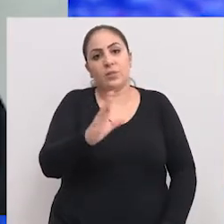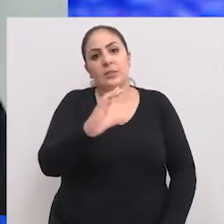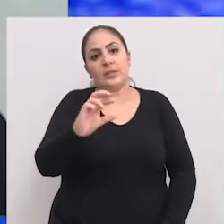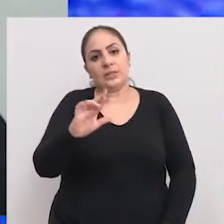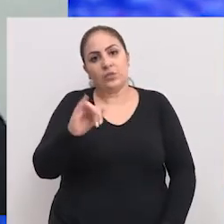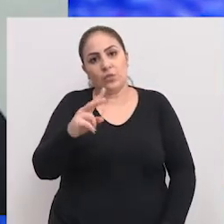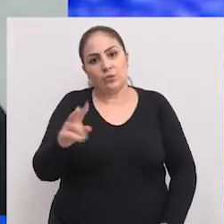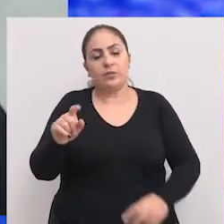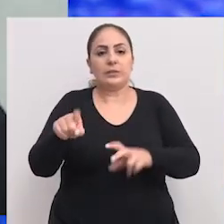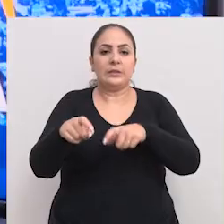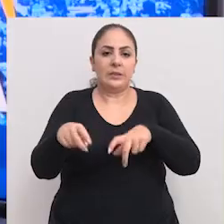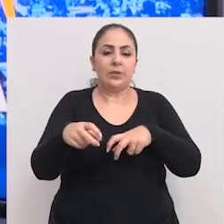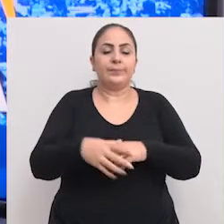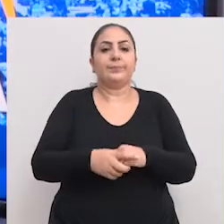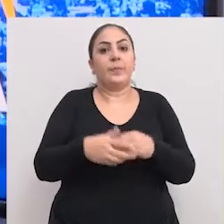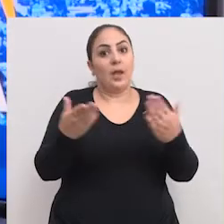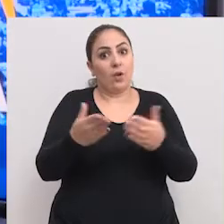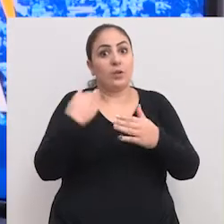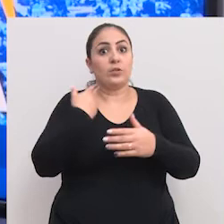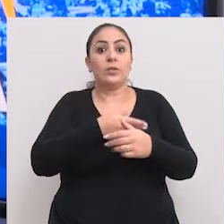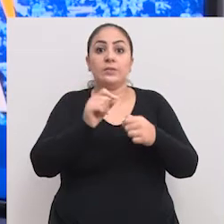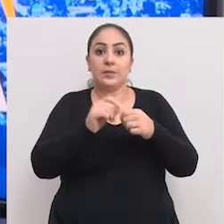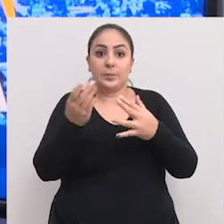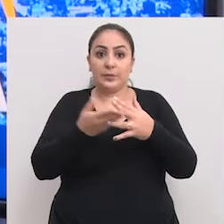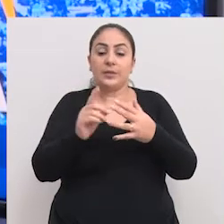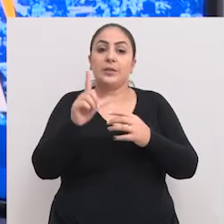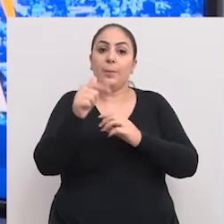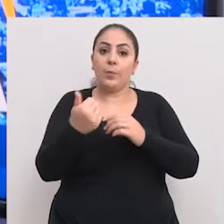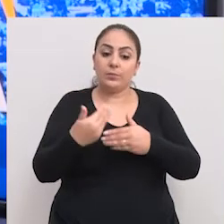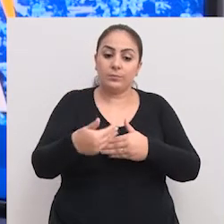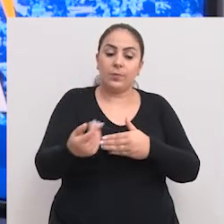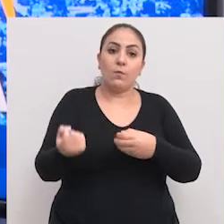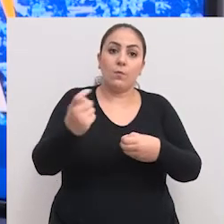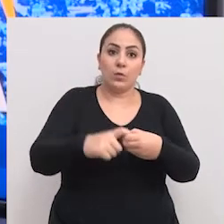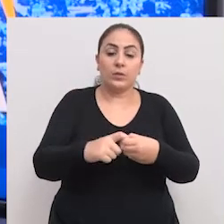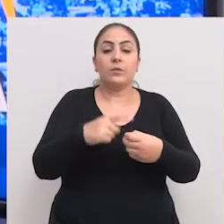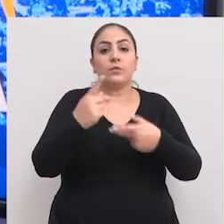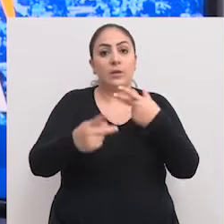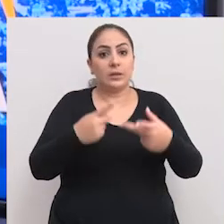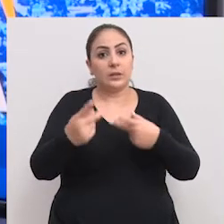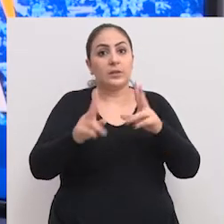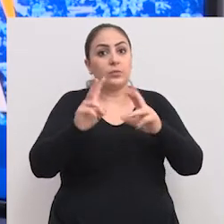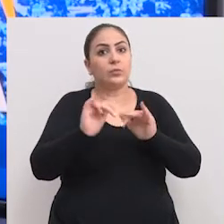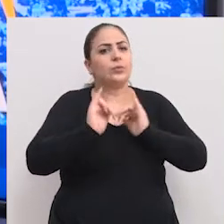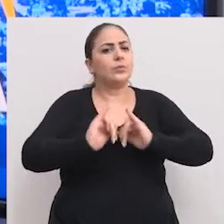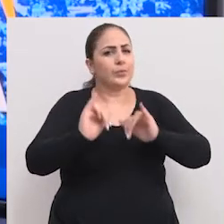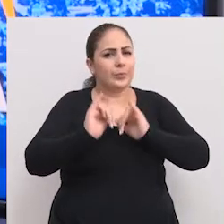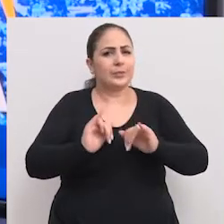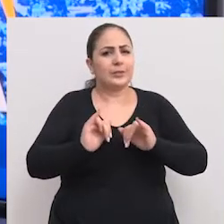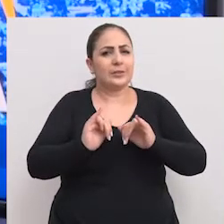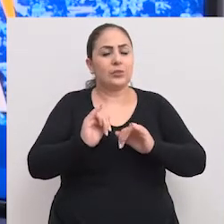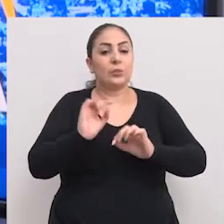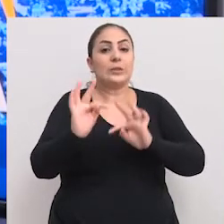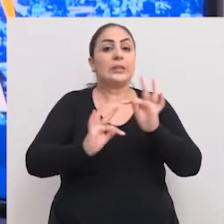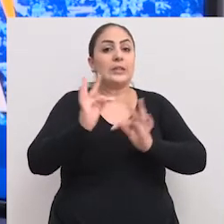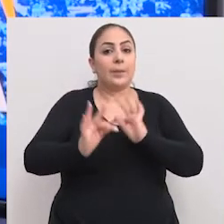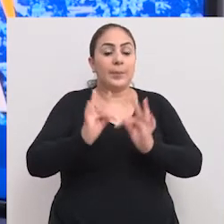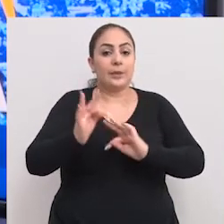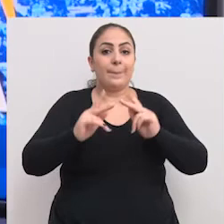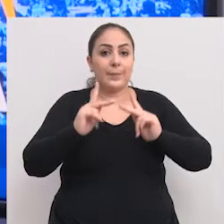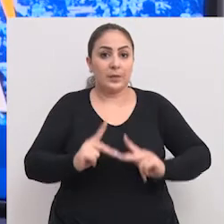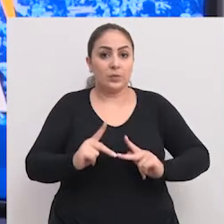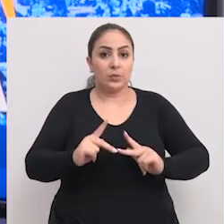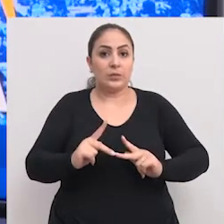Cristóvão e interior. E agora, nós vamos para o intervalo, mas no próximo bloco, retornamos com informações sobre o